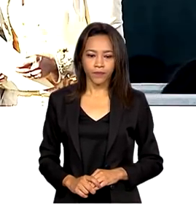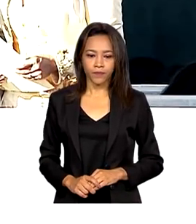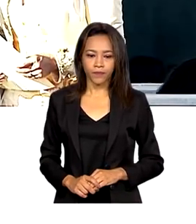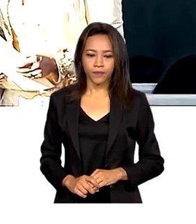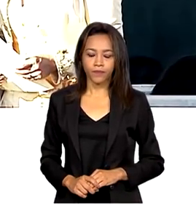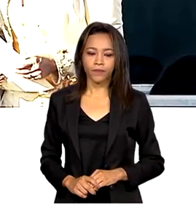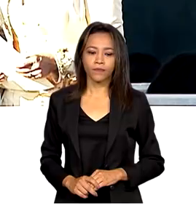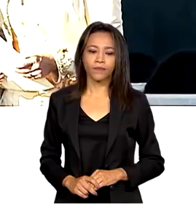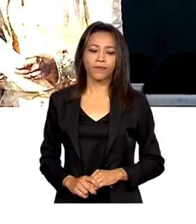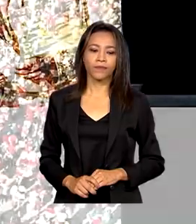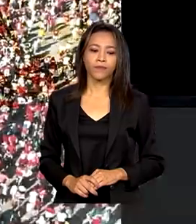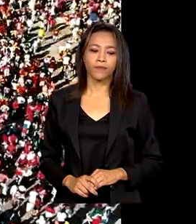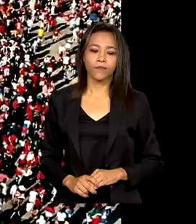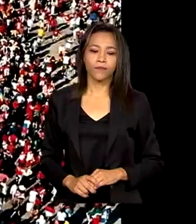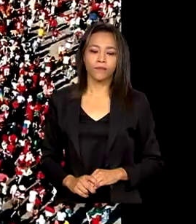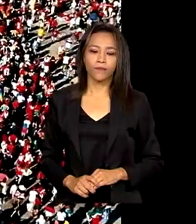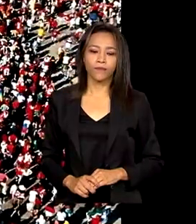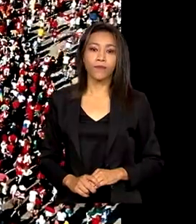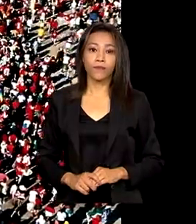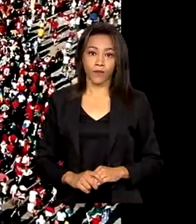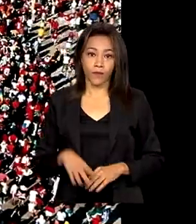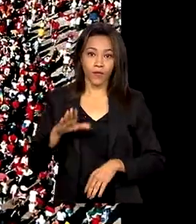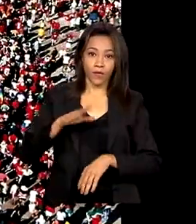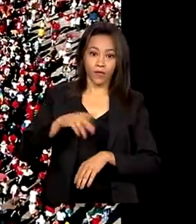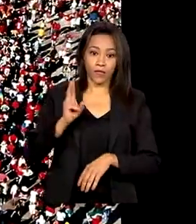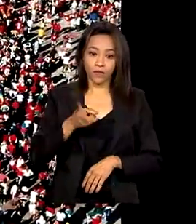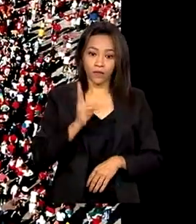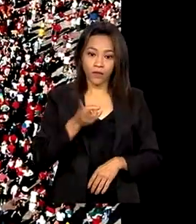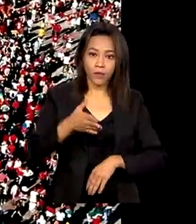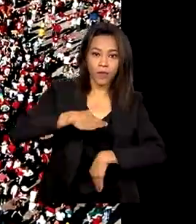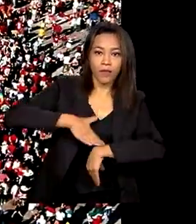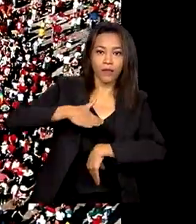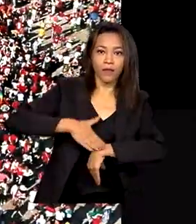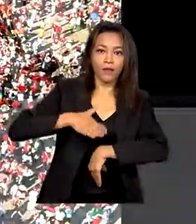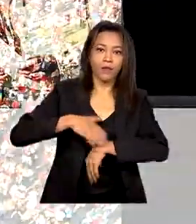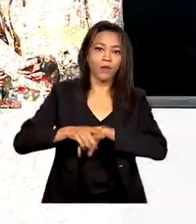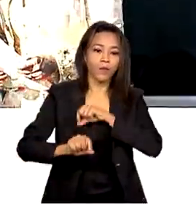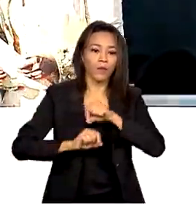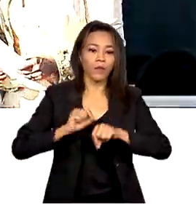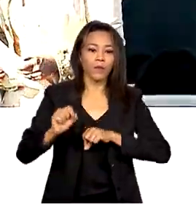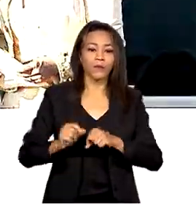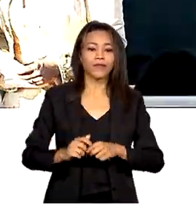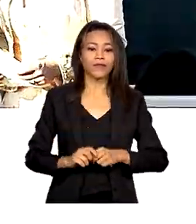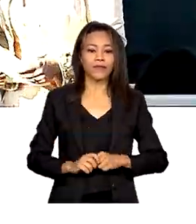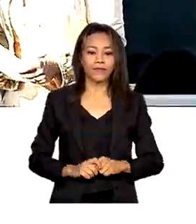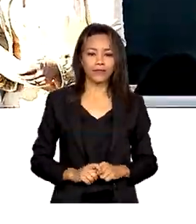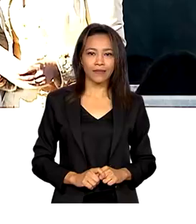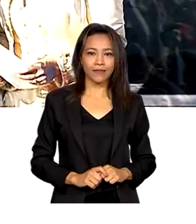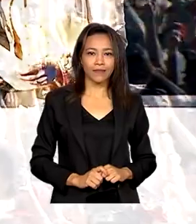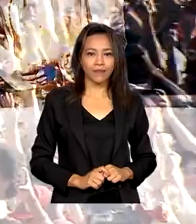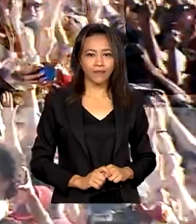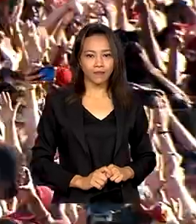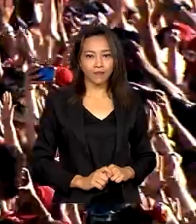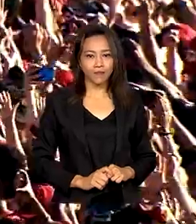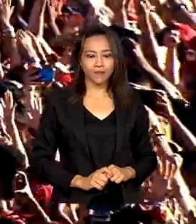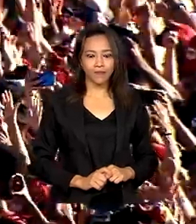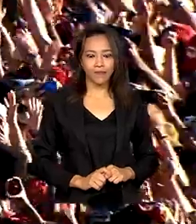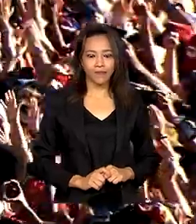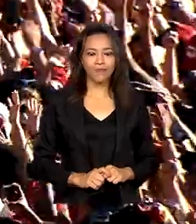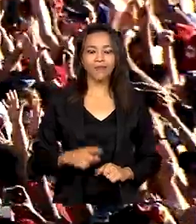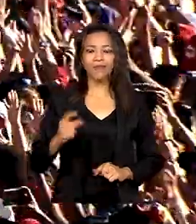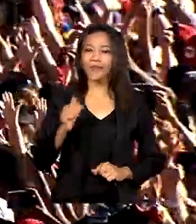Nós sabemos que é sempre tempo de replantio e que a primavera há de chegar. E a